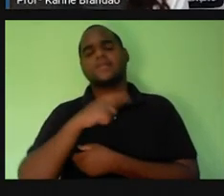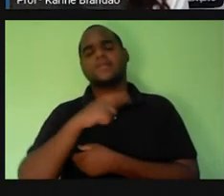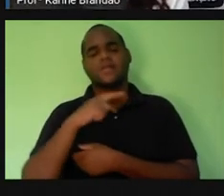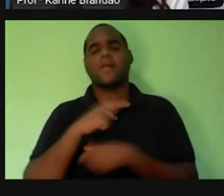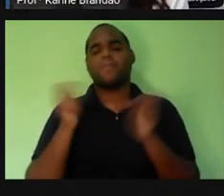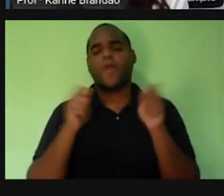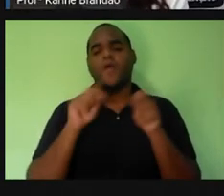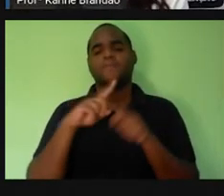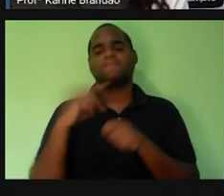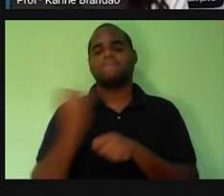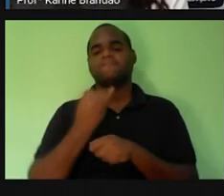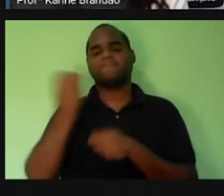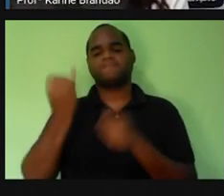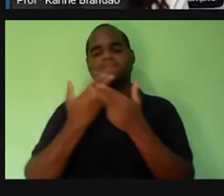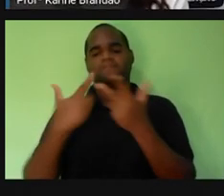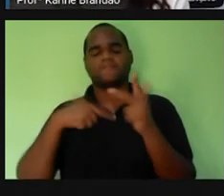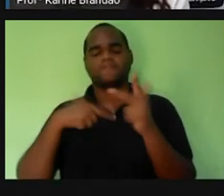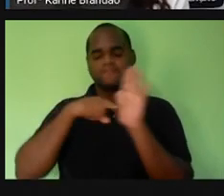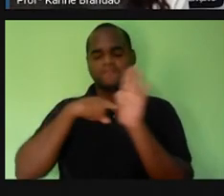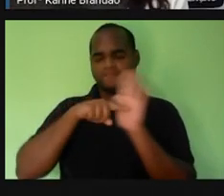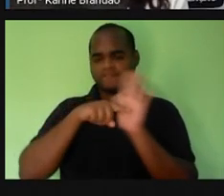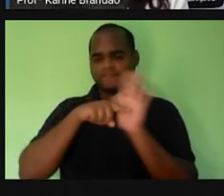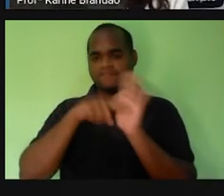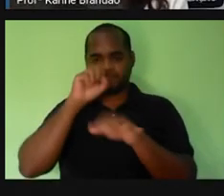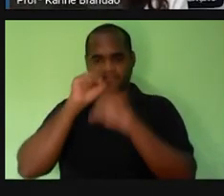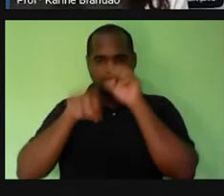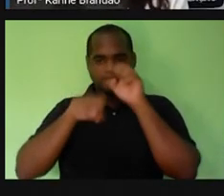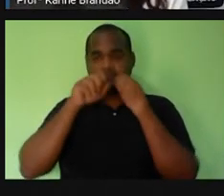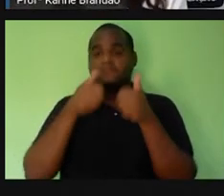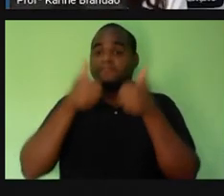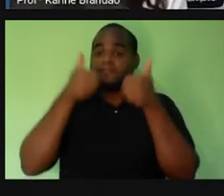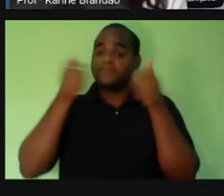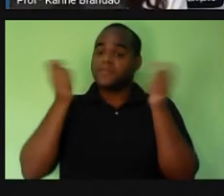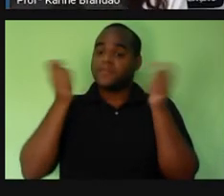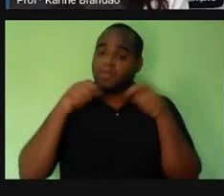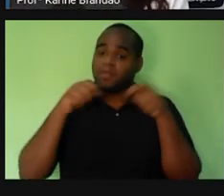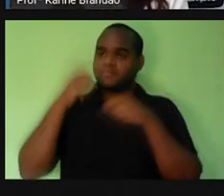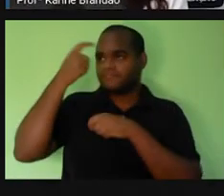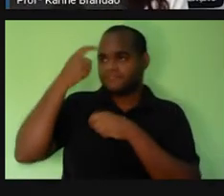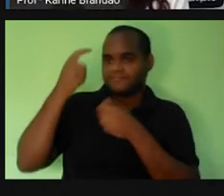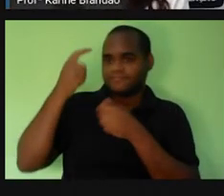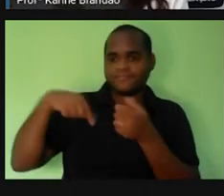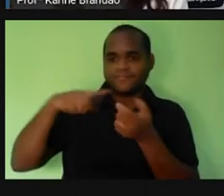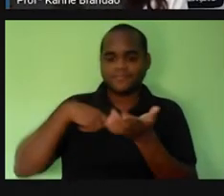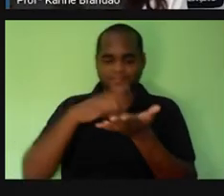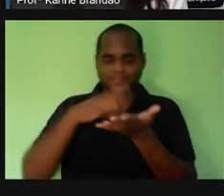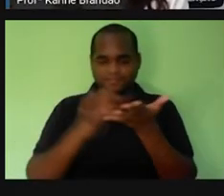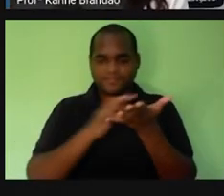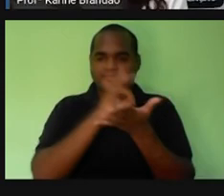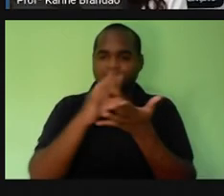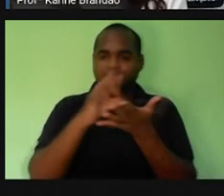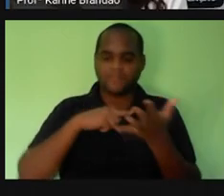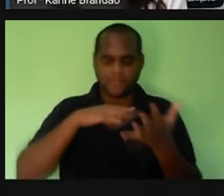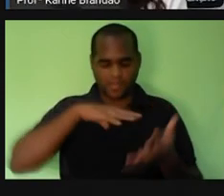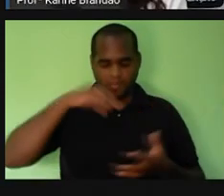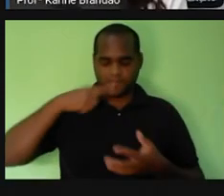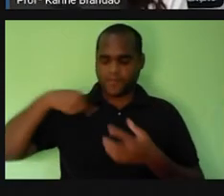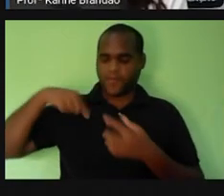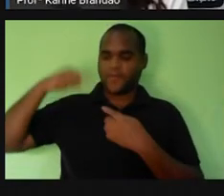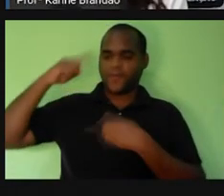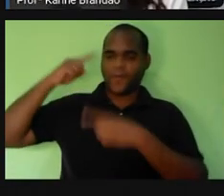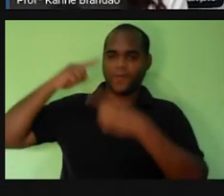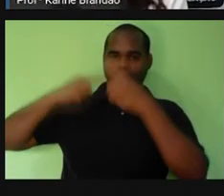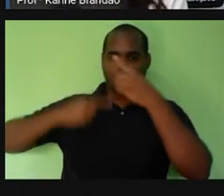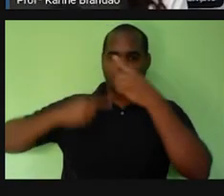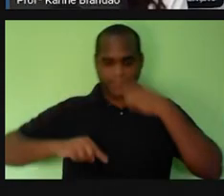essencial na nossa respiração. Esse gás, ele precisa chegar às nossas células. E quem é faz esse transporte no nosso corpo? Vai ser